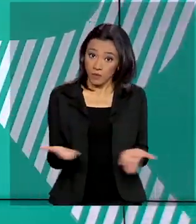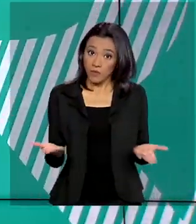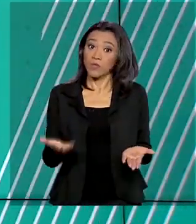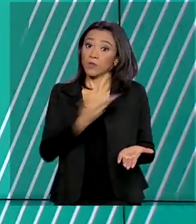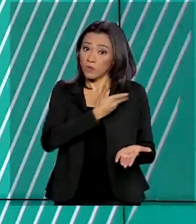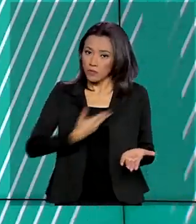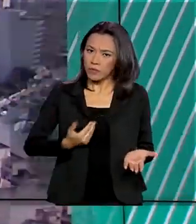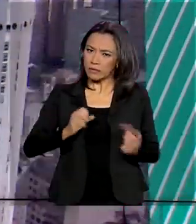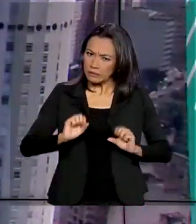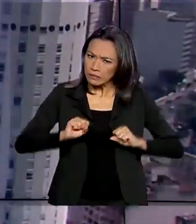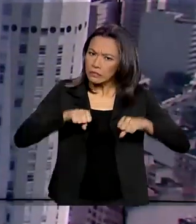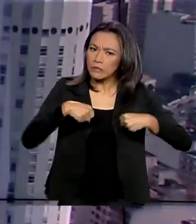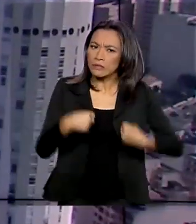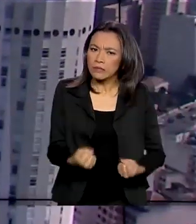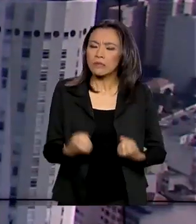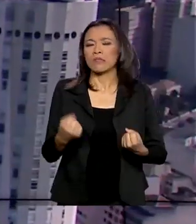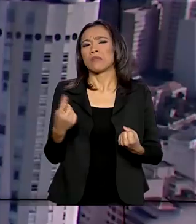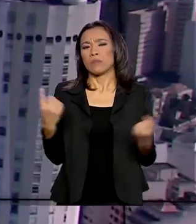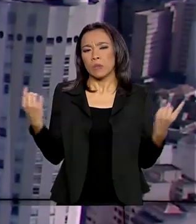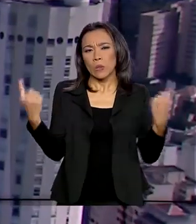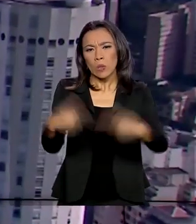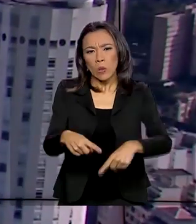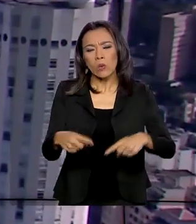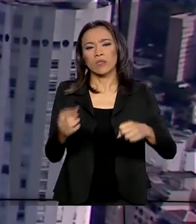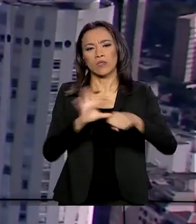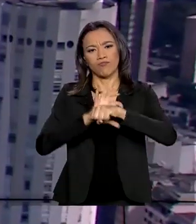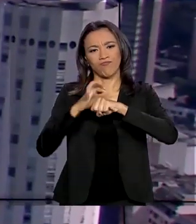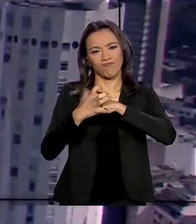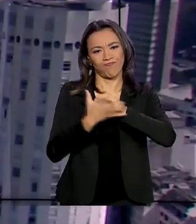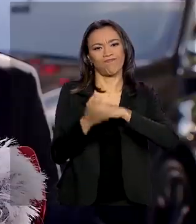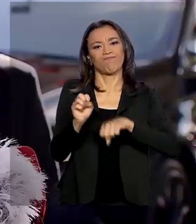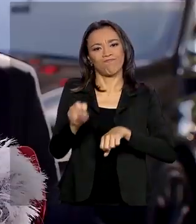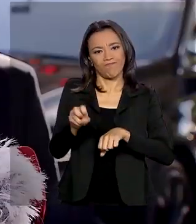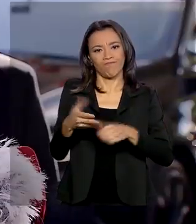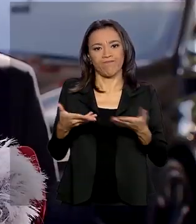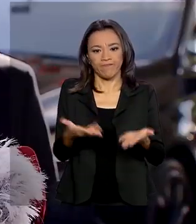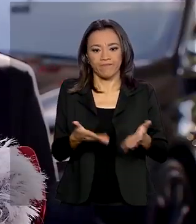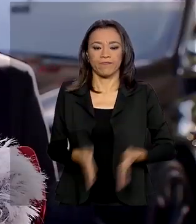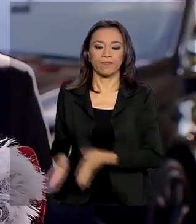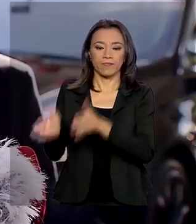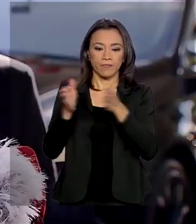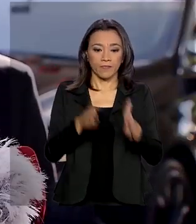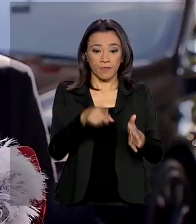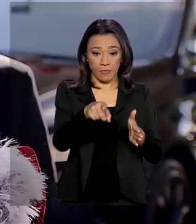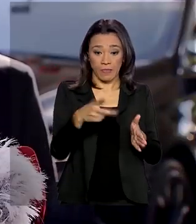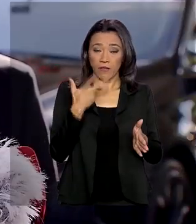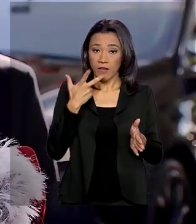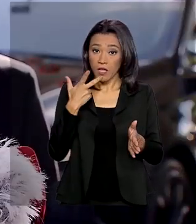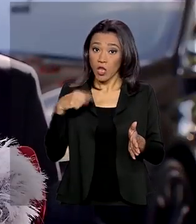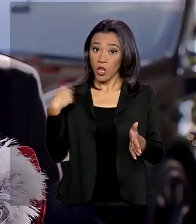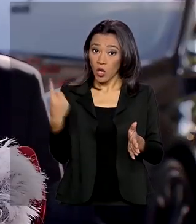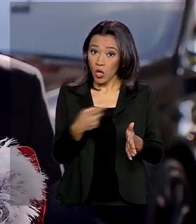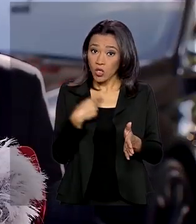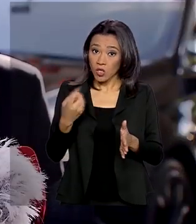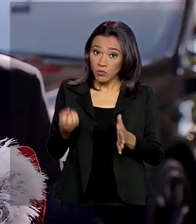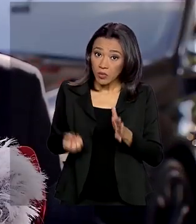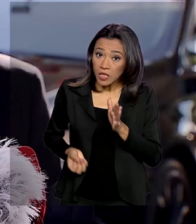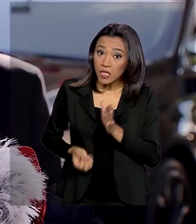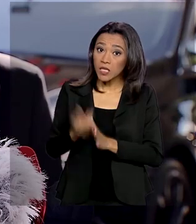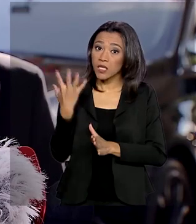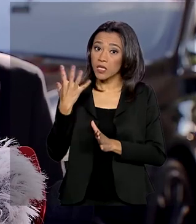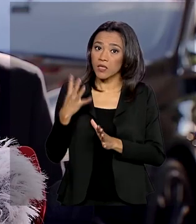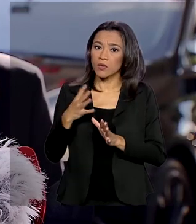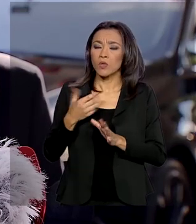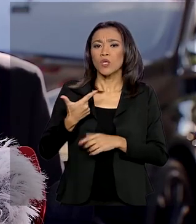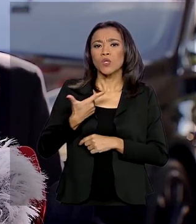possível para enfrentar a pandemia do novo coronavírus. Da nossa parte, estamos criando um voucher. pequeno? É pequeno,